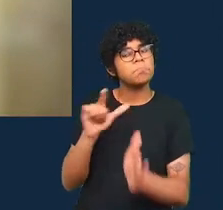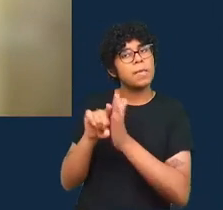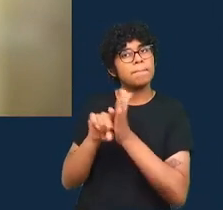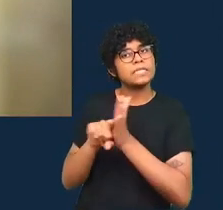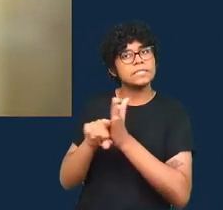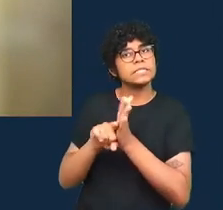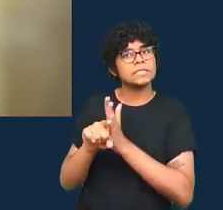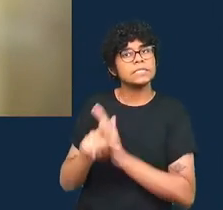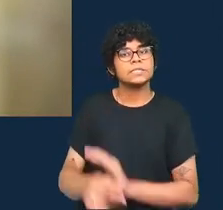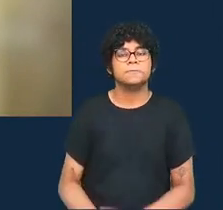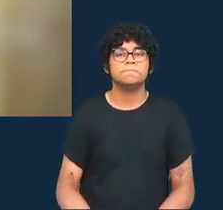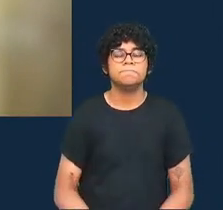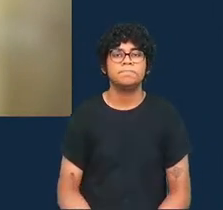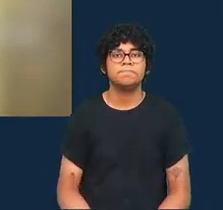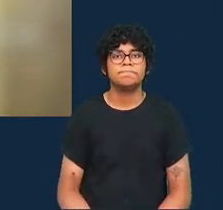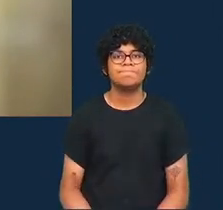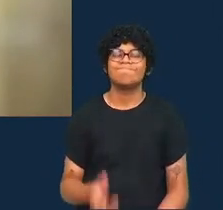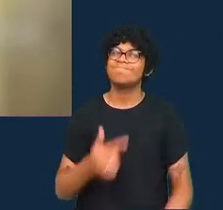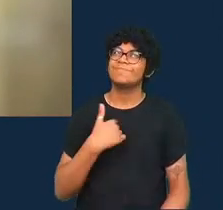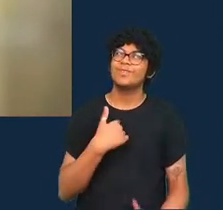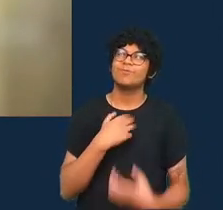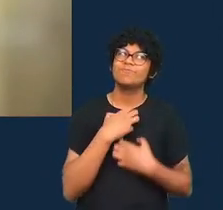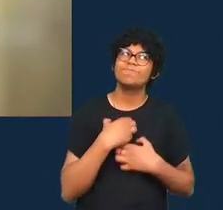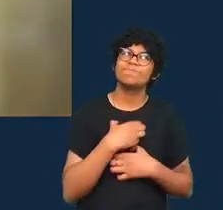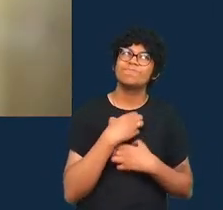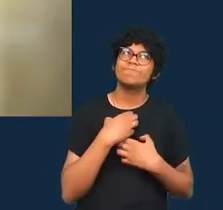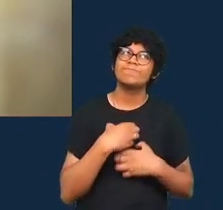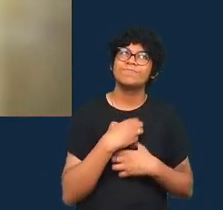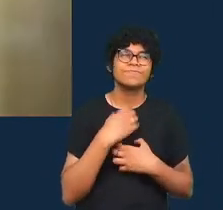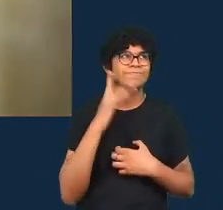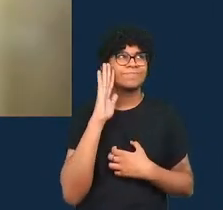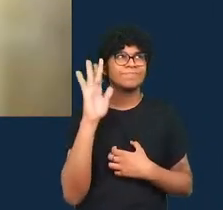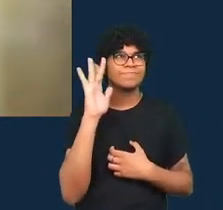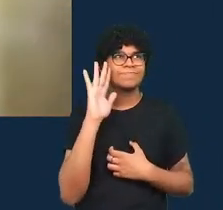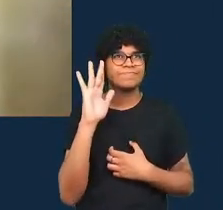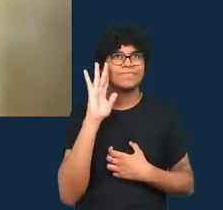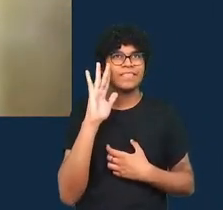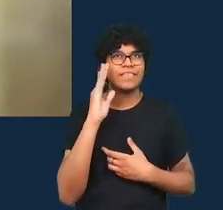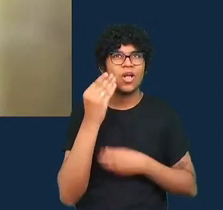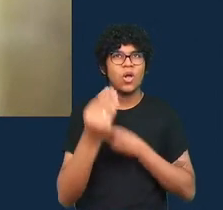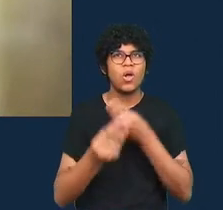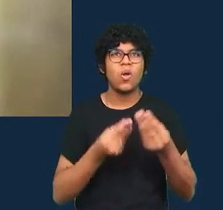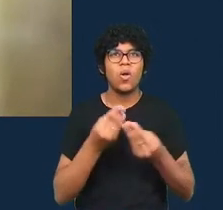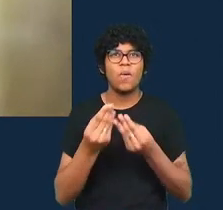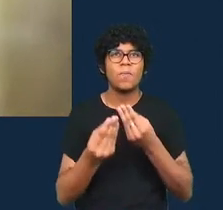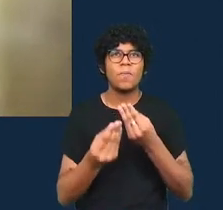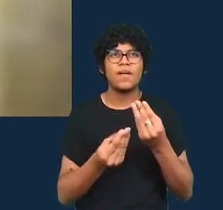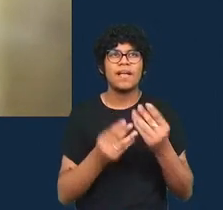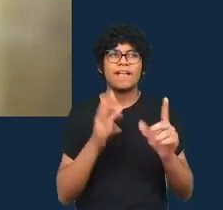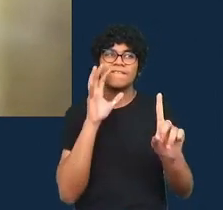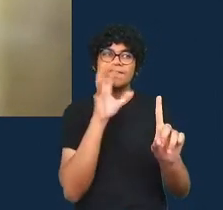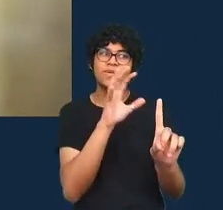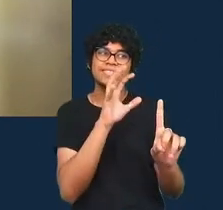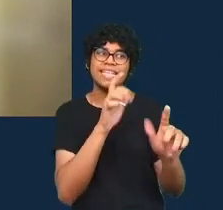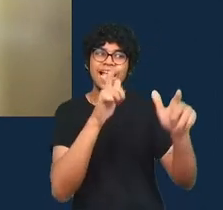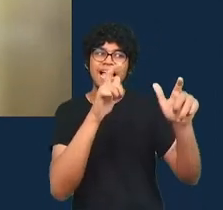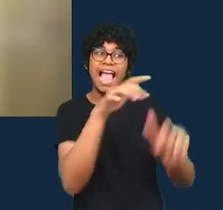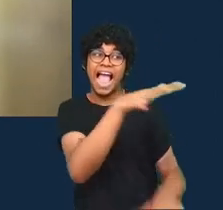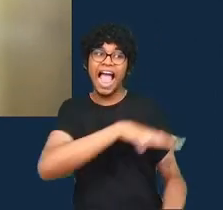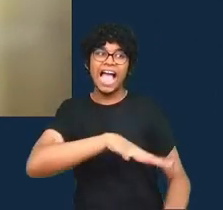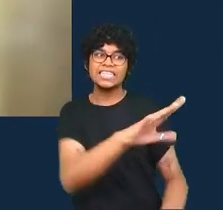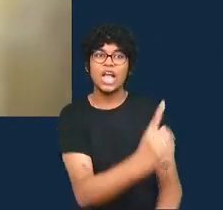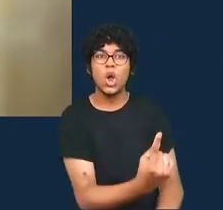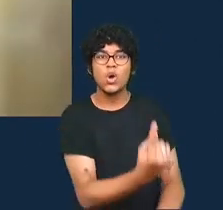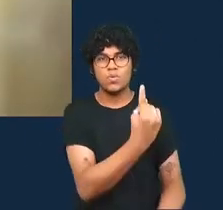e eu me pergunto se isso poderia alcançar mais do que somente um nicho porque é tão